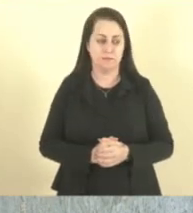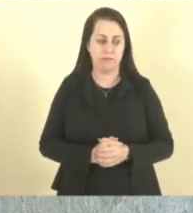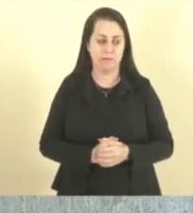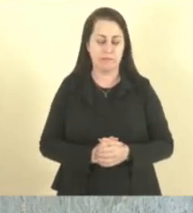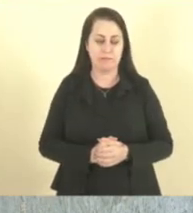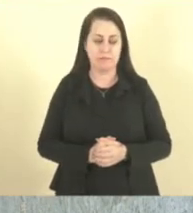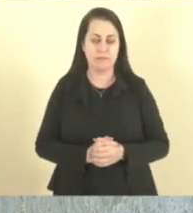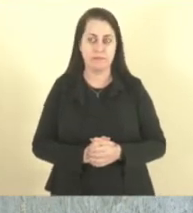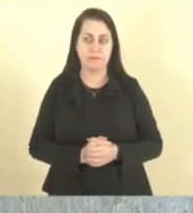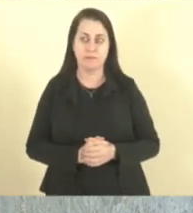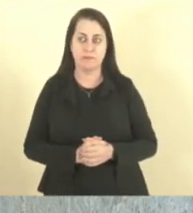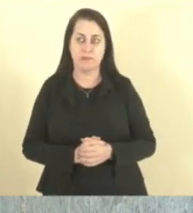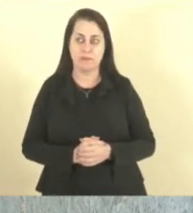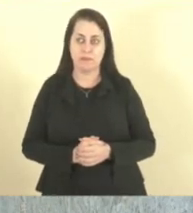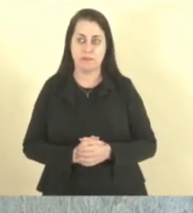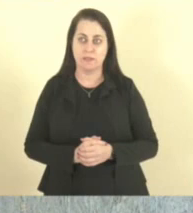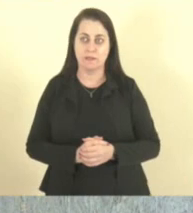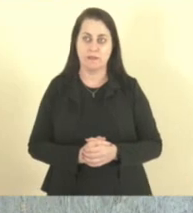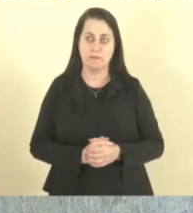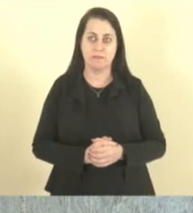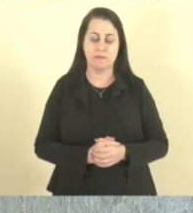Eu vou só voltar aqui no sistema.